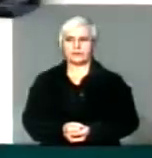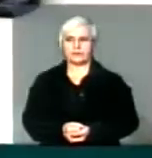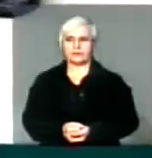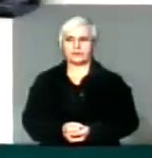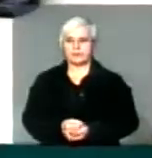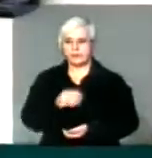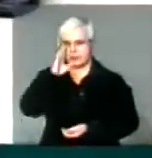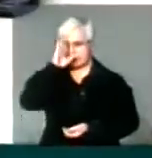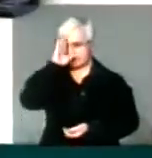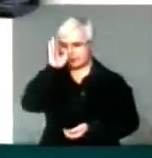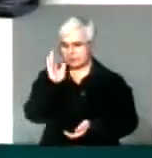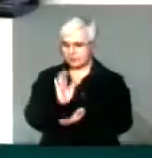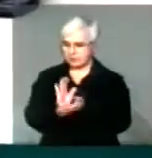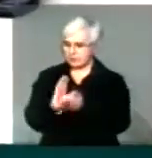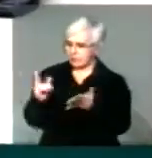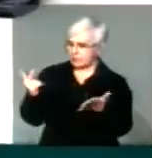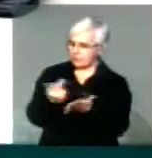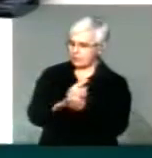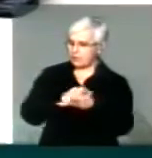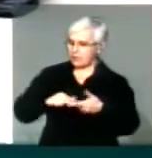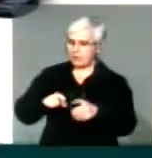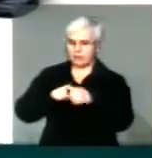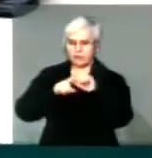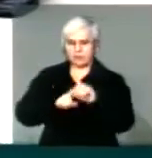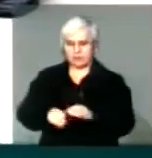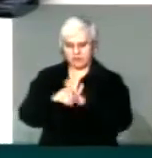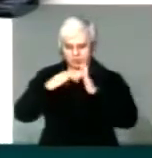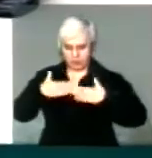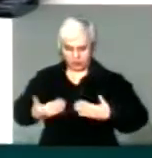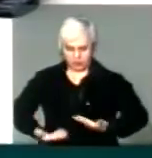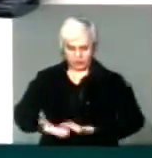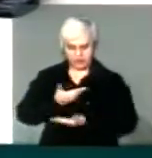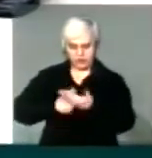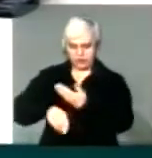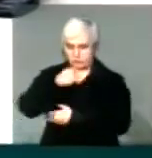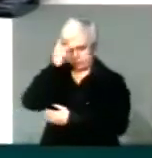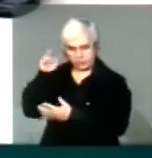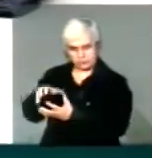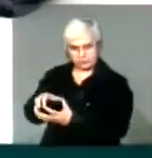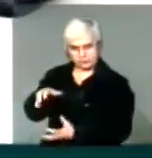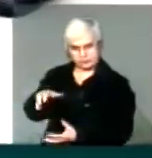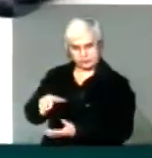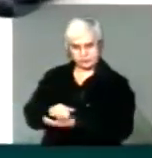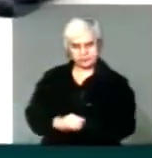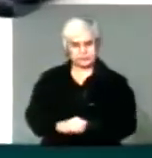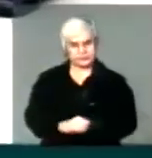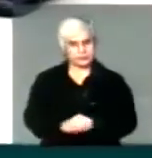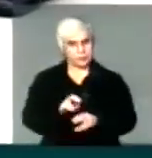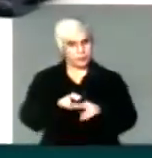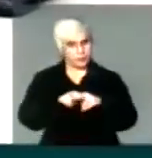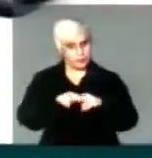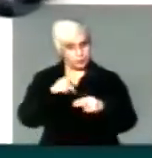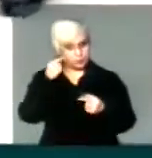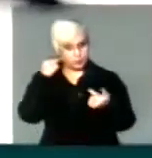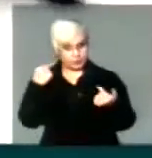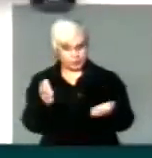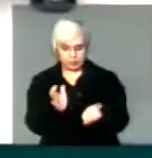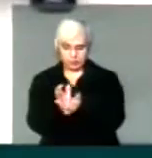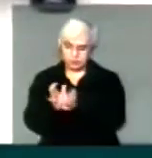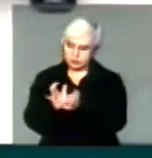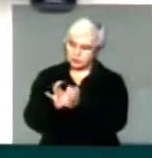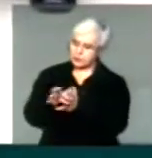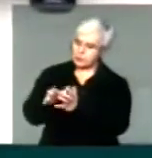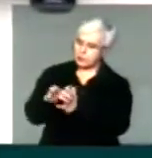principalmente dos casos em que há uma clara dependência física dessa pessoa idosa. Justamente pensando nesses idosos ou